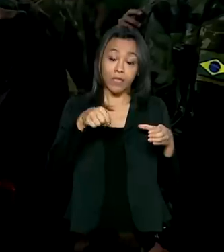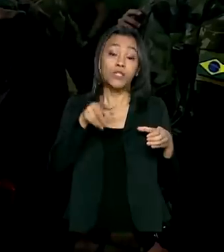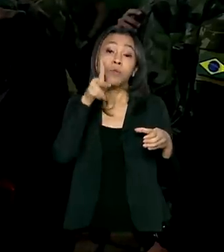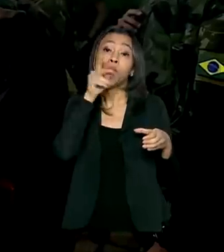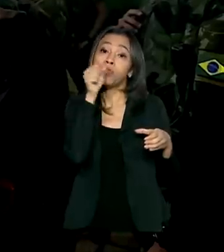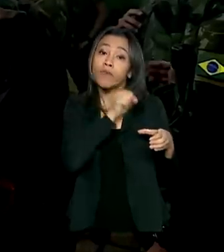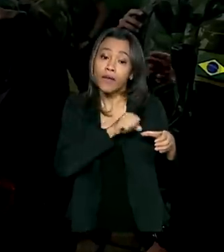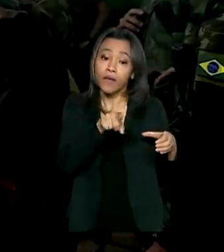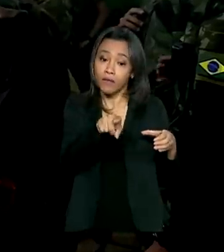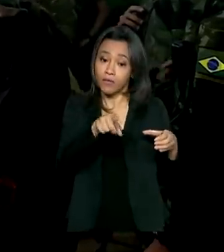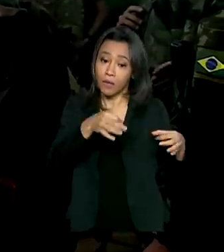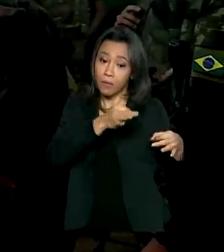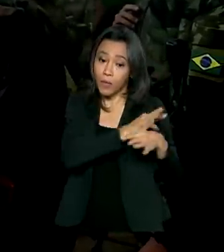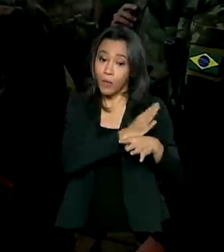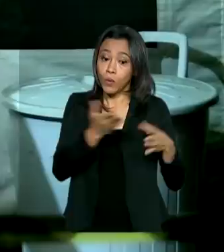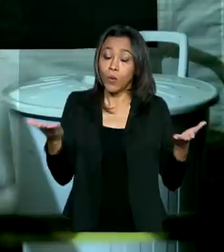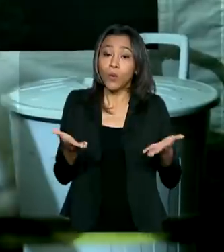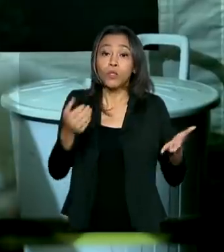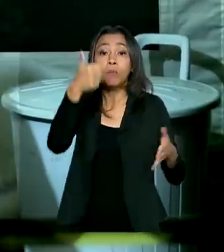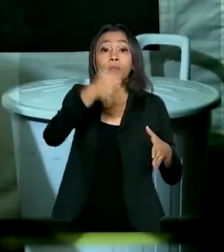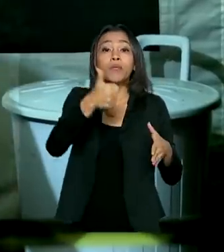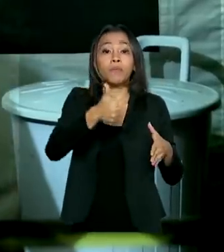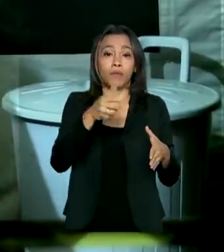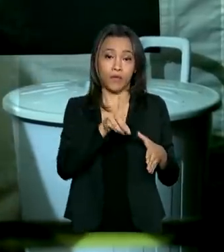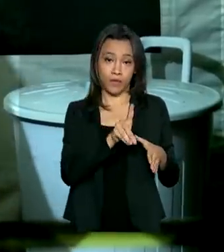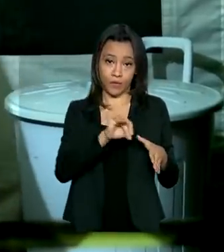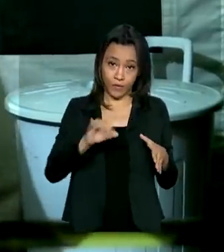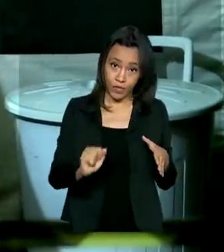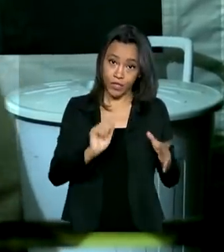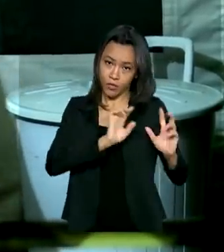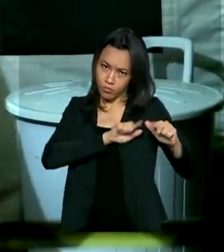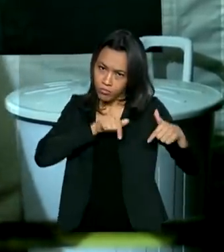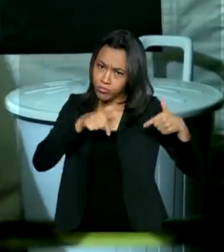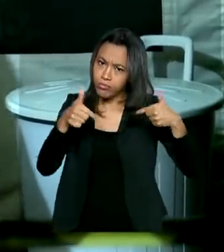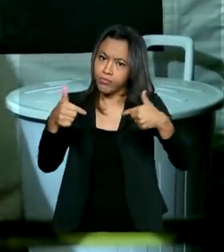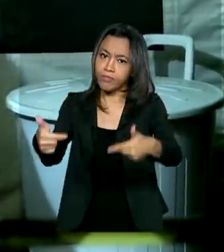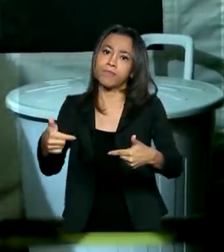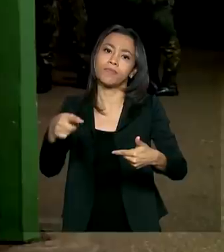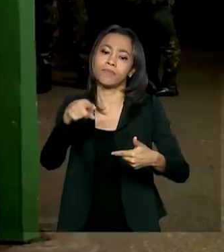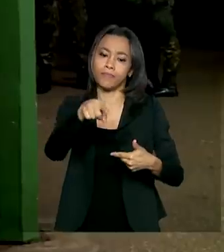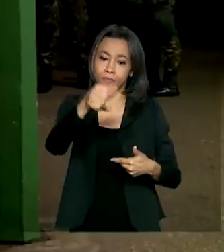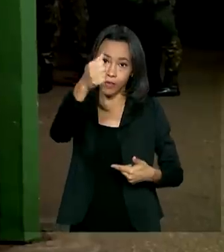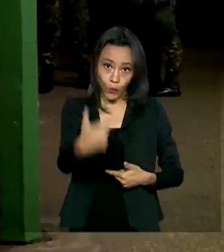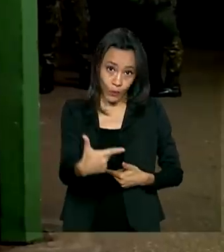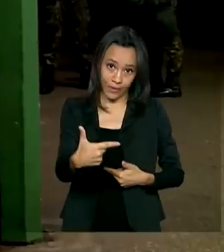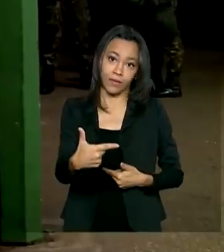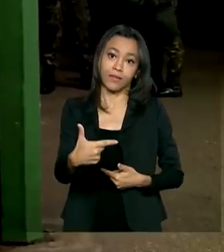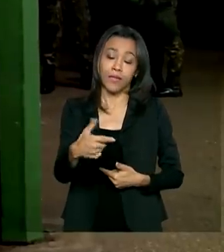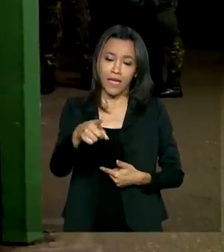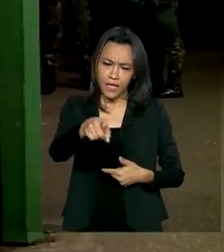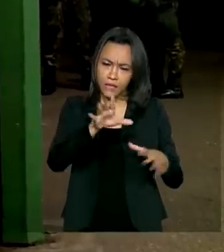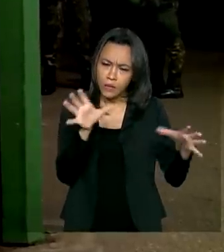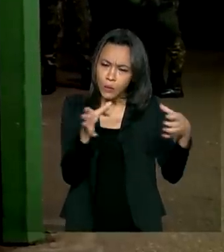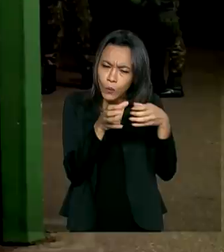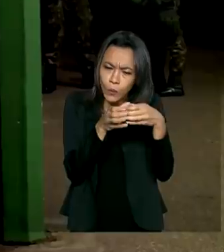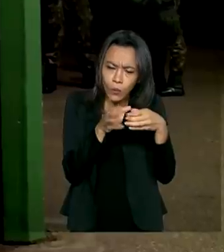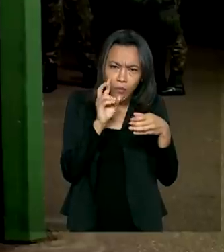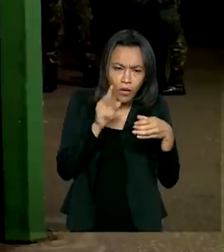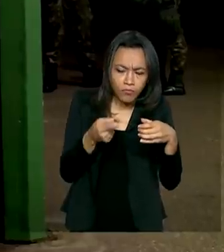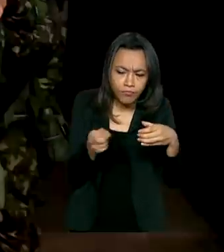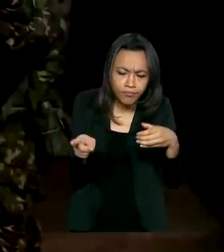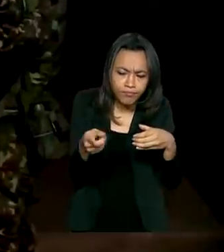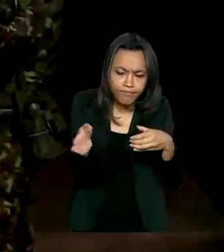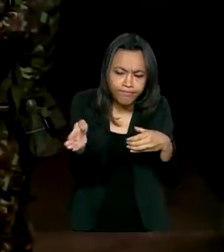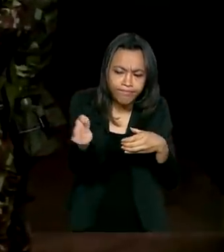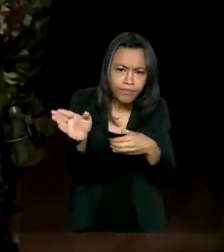está a postos. Hoje é o primeiro dia da Operação Verde Brasil 2. A tropa irá até o município de Candeias